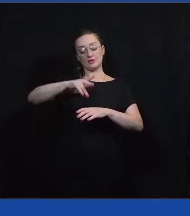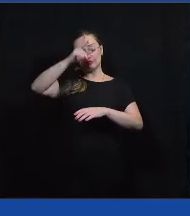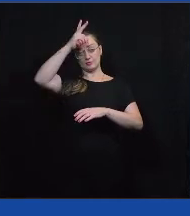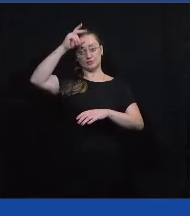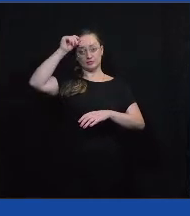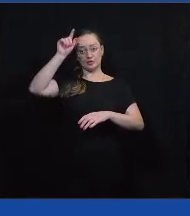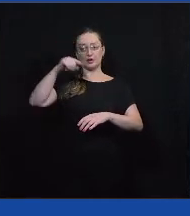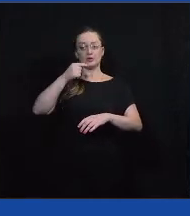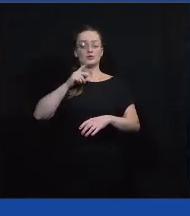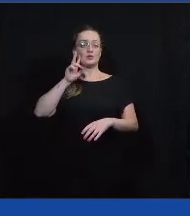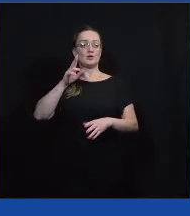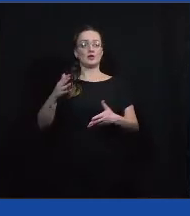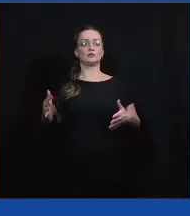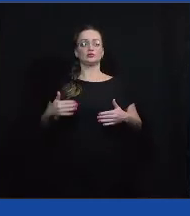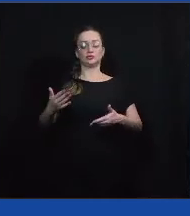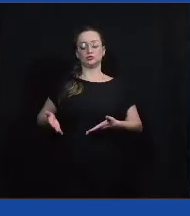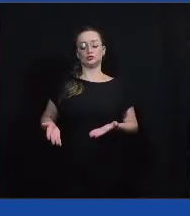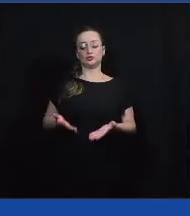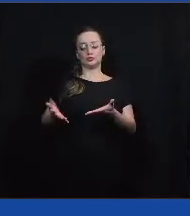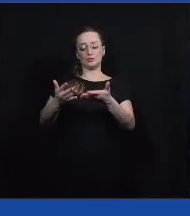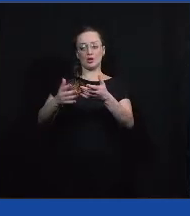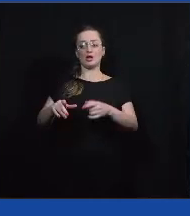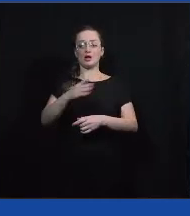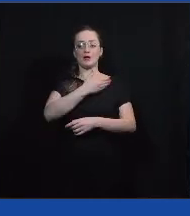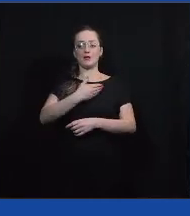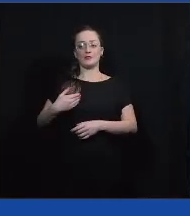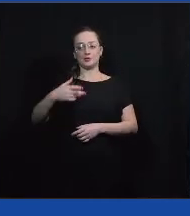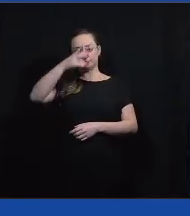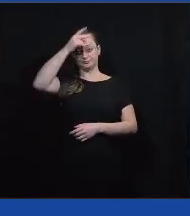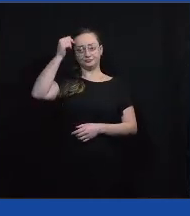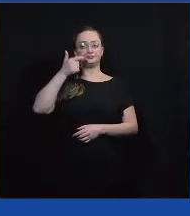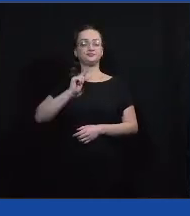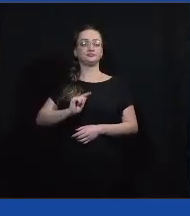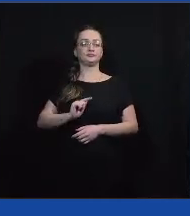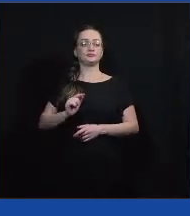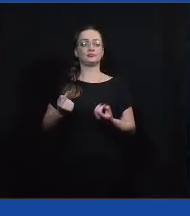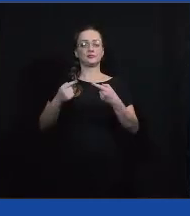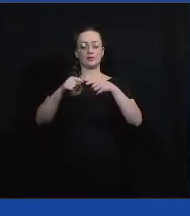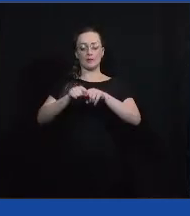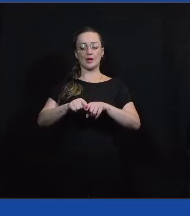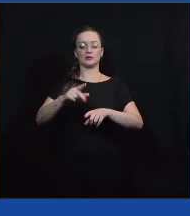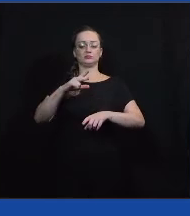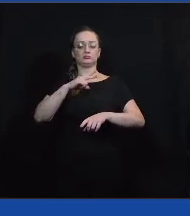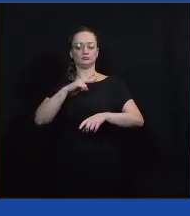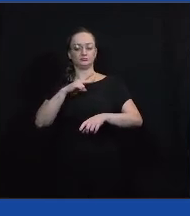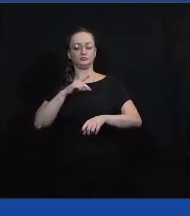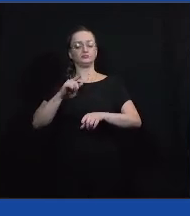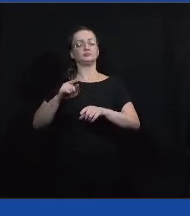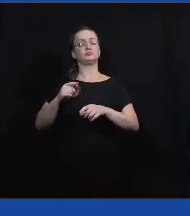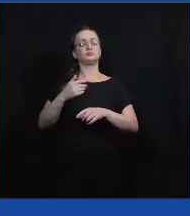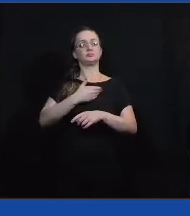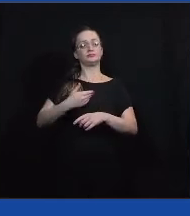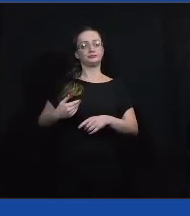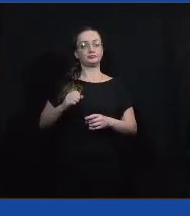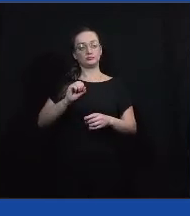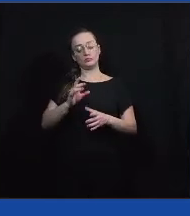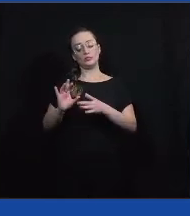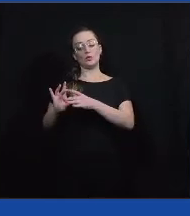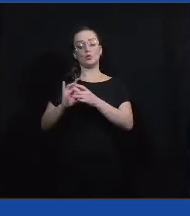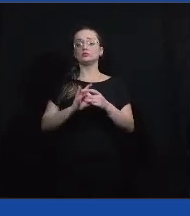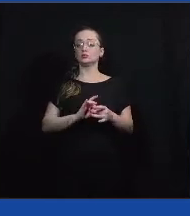visa estimular o governo municipal a conseguir parceria público-privada ou algum consórcio para a gente